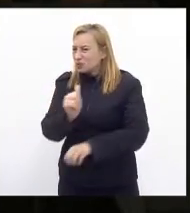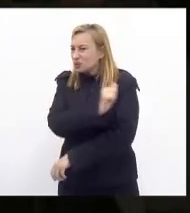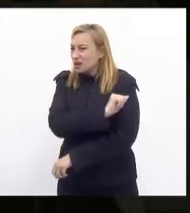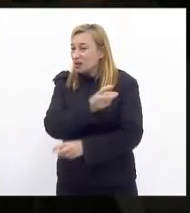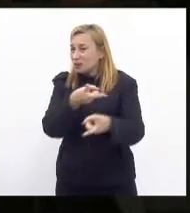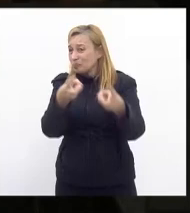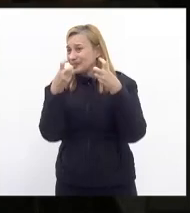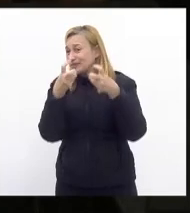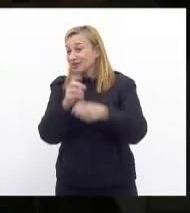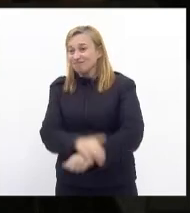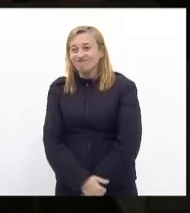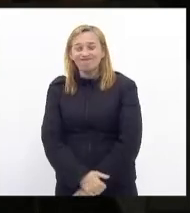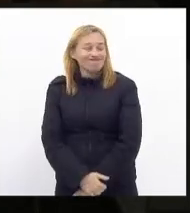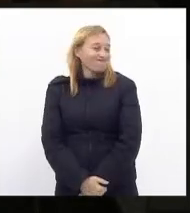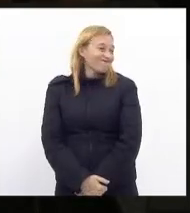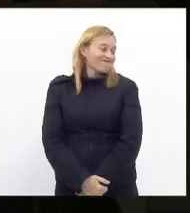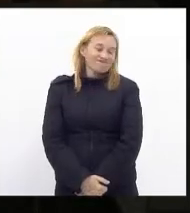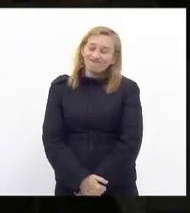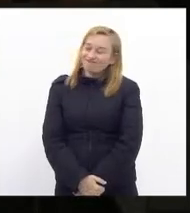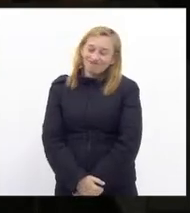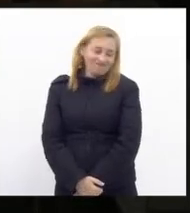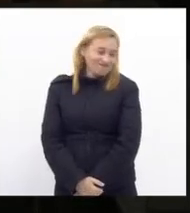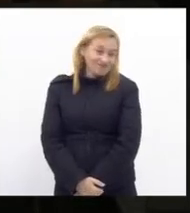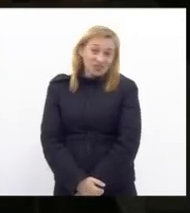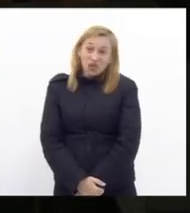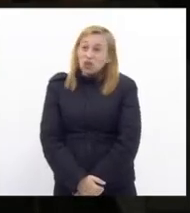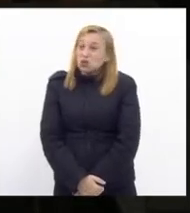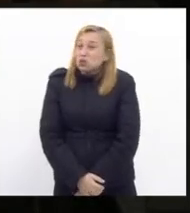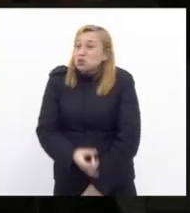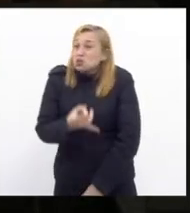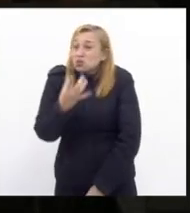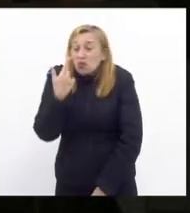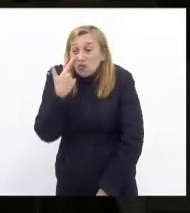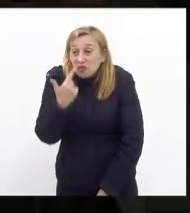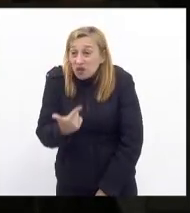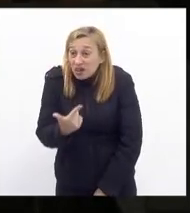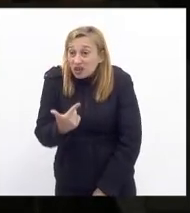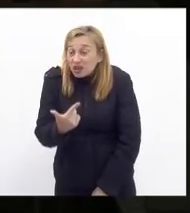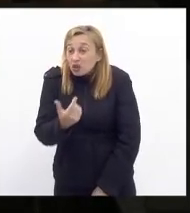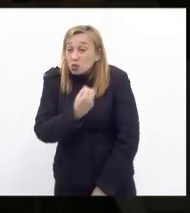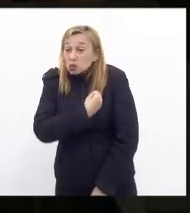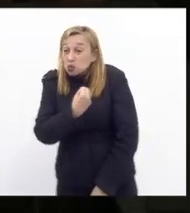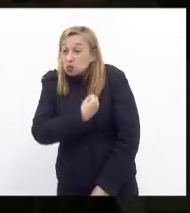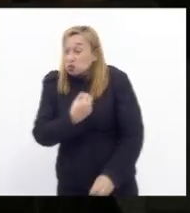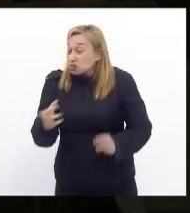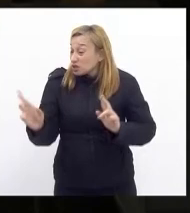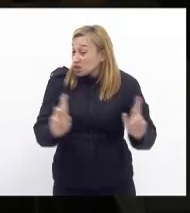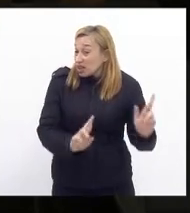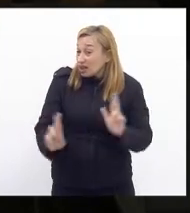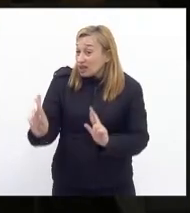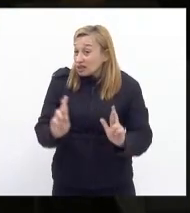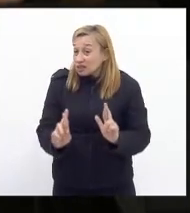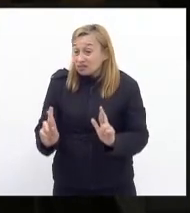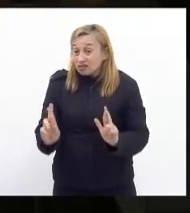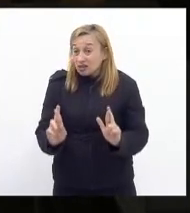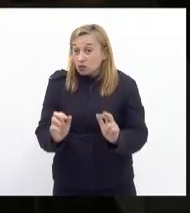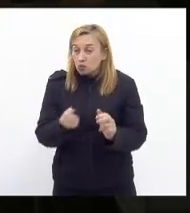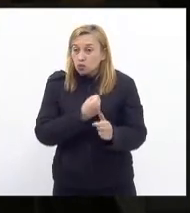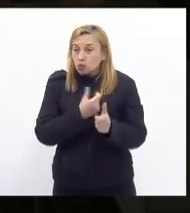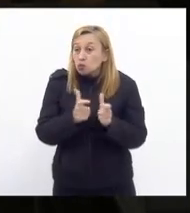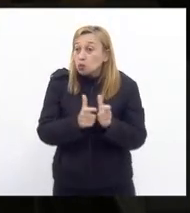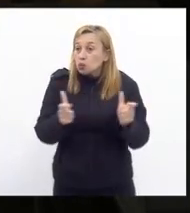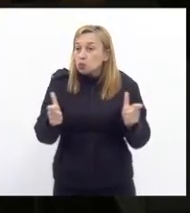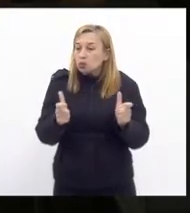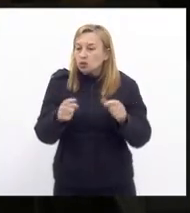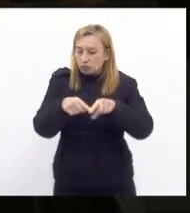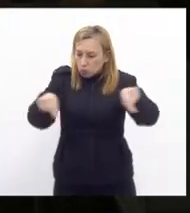observado é só a gente cotejar aqui os dados relacionados a dimensão das